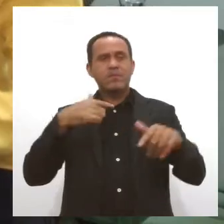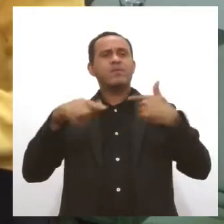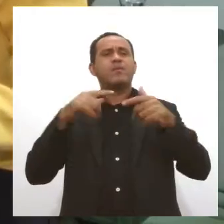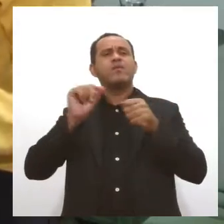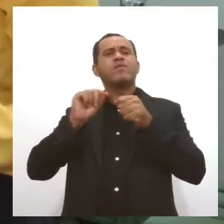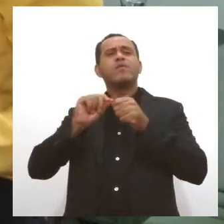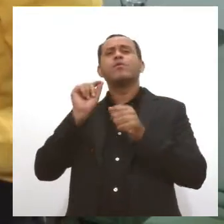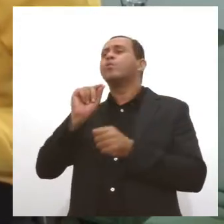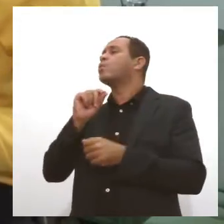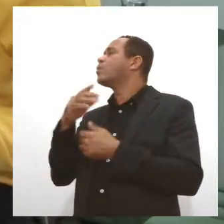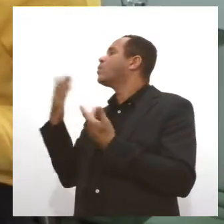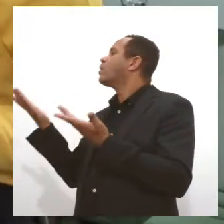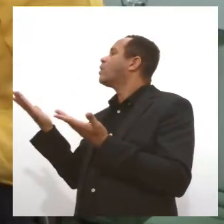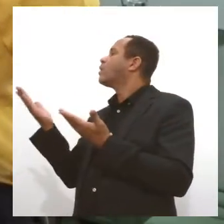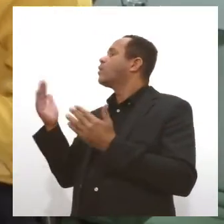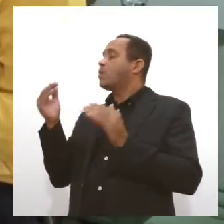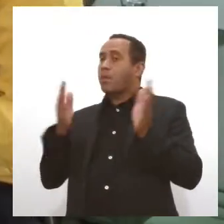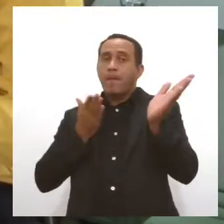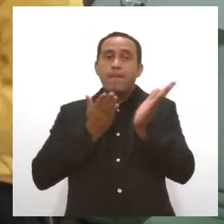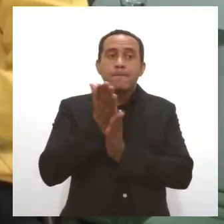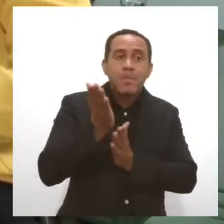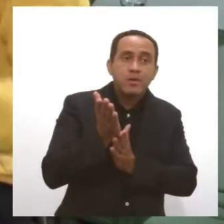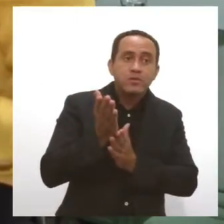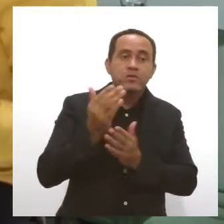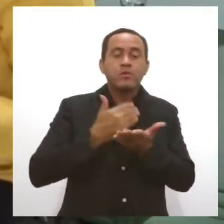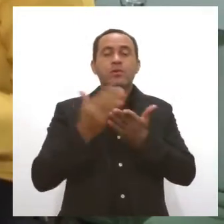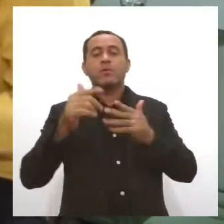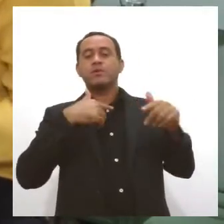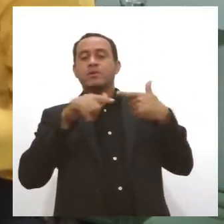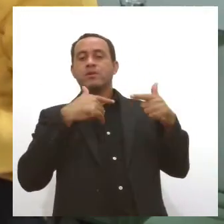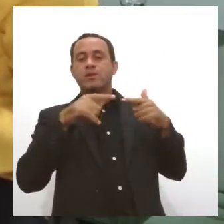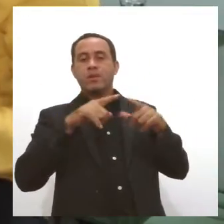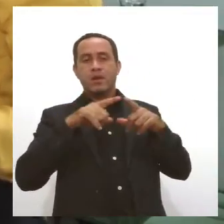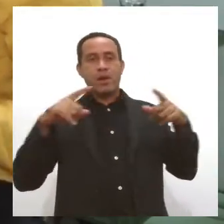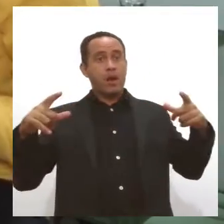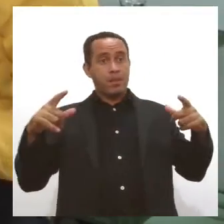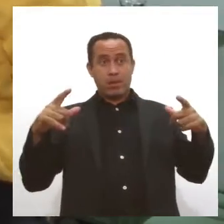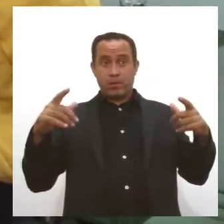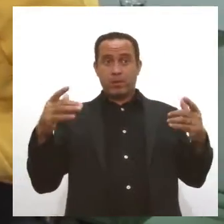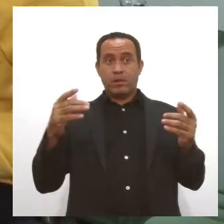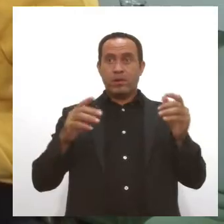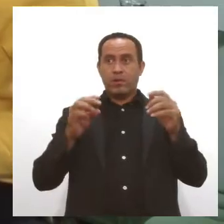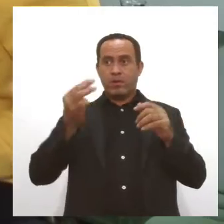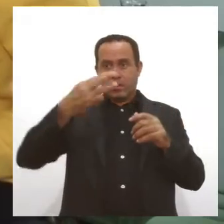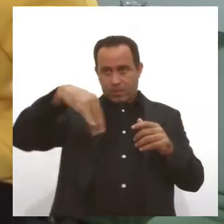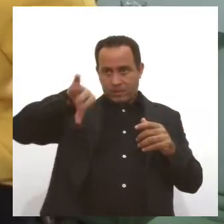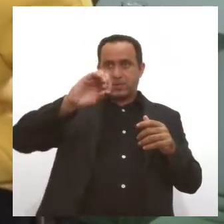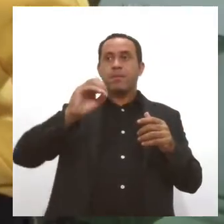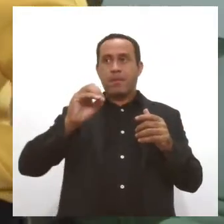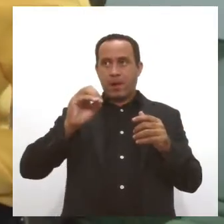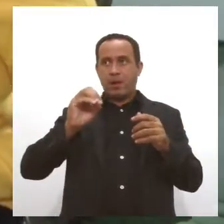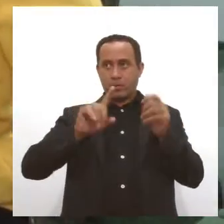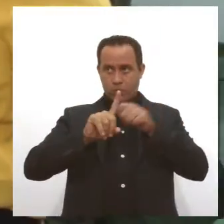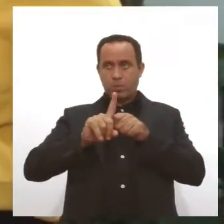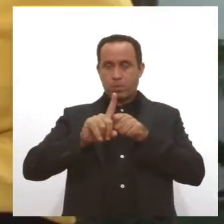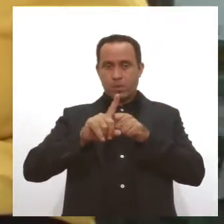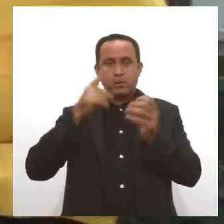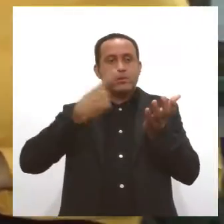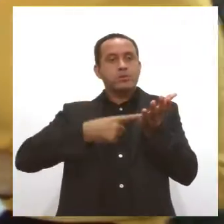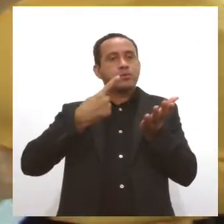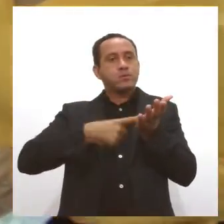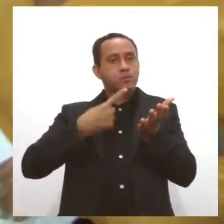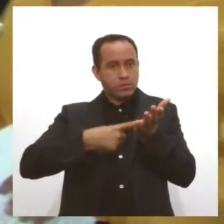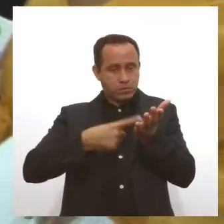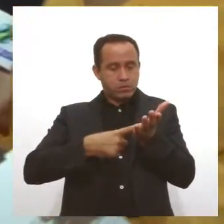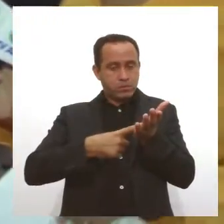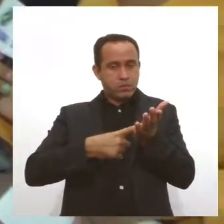passei pelo processo seletivo, vou começar a trabalhar, que a maioria acho que vai começar agora no mês de maio, não é isso? Isso, os ASEM e CS começam